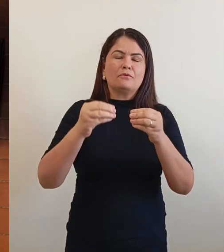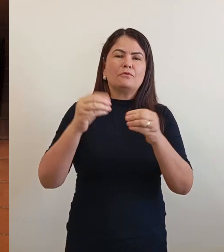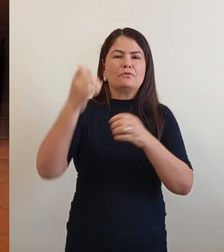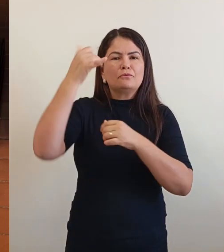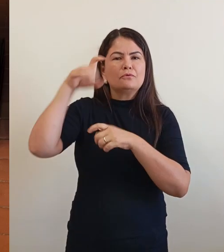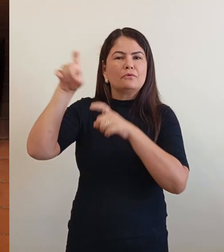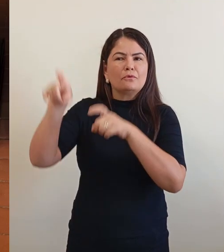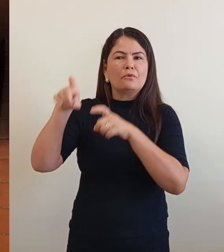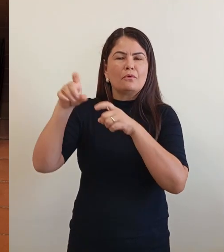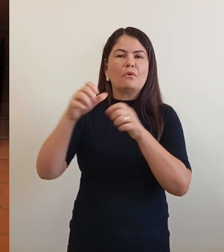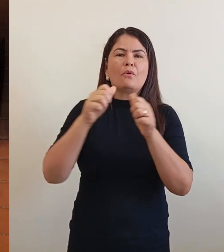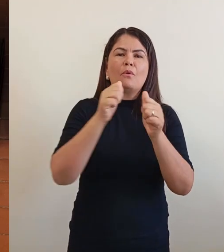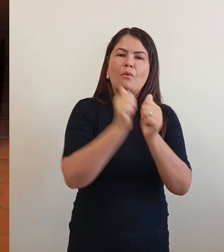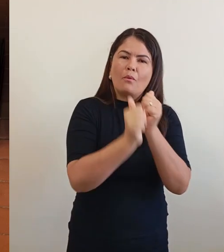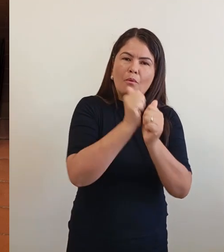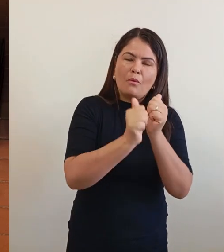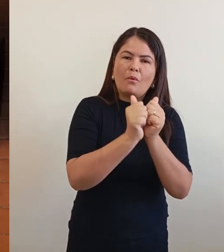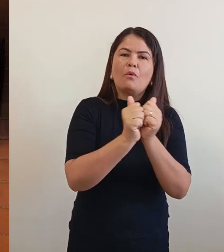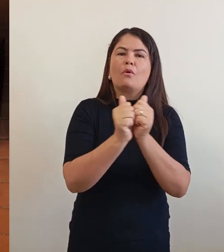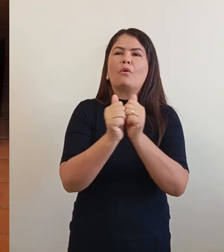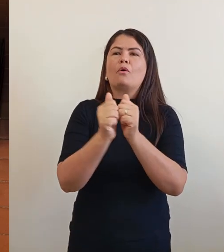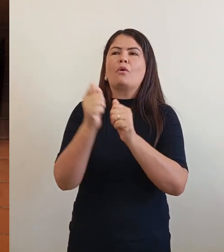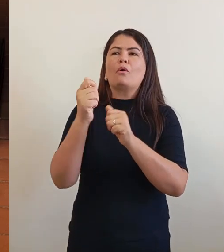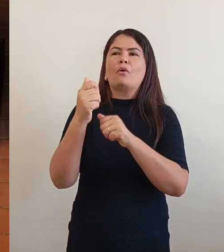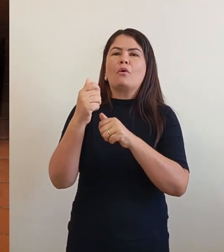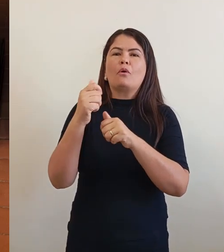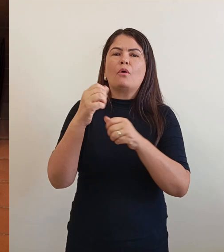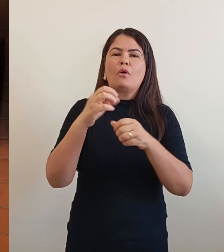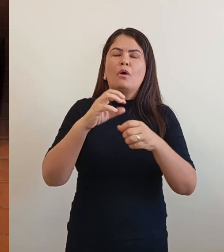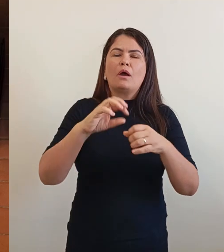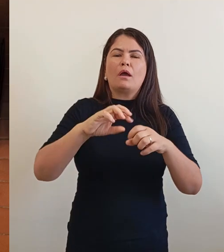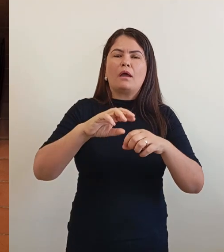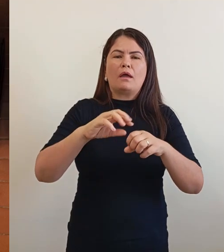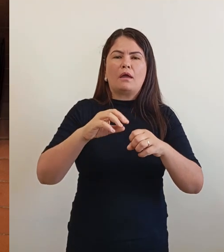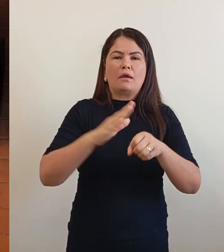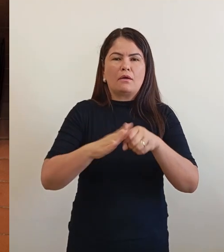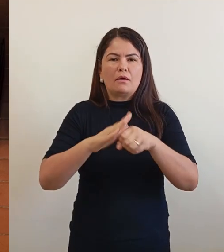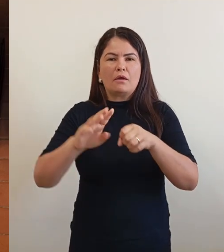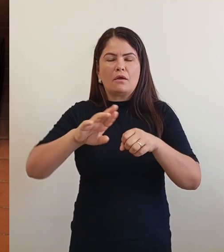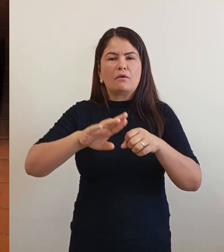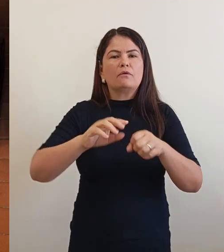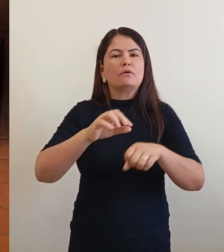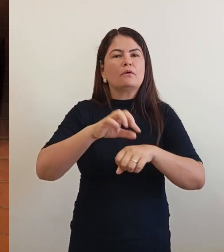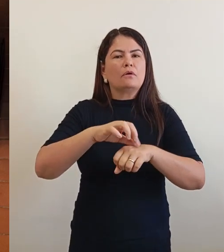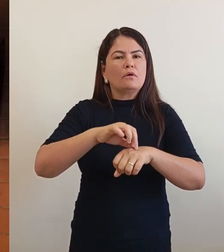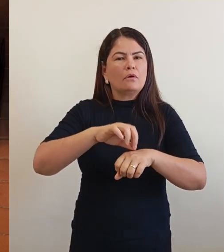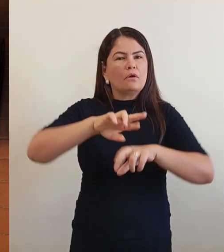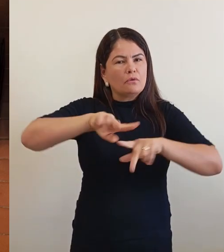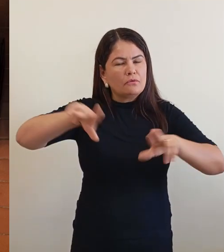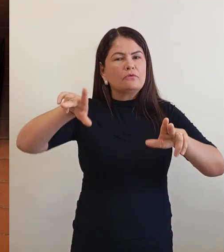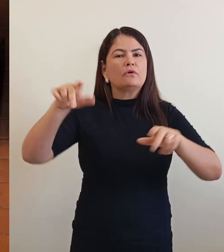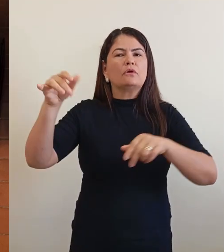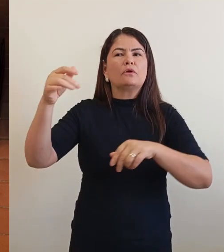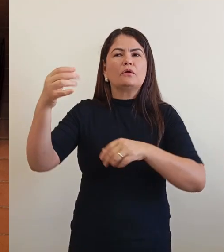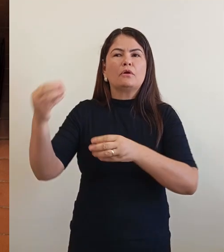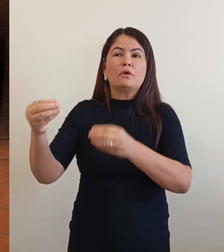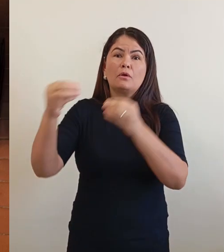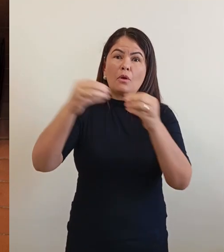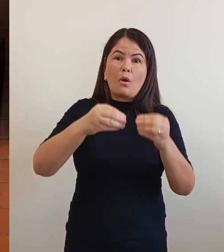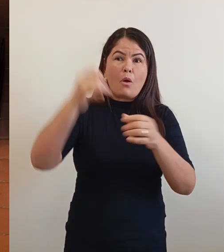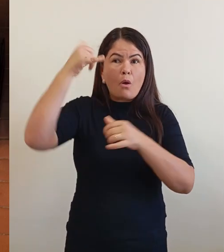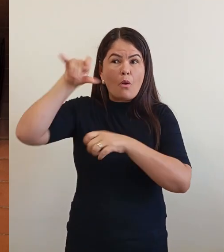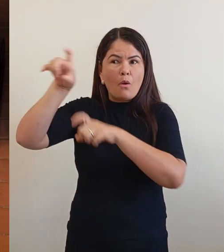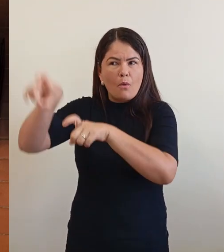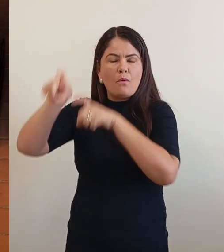meio rural. A carne da mesma forma. E nós que temos uma pequena propriedade,